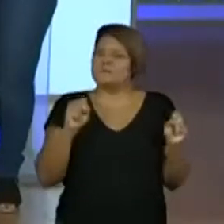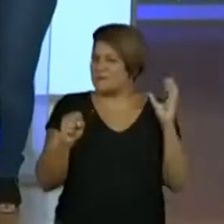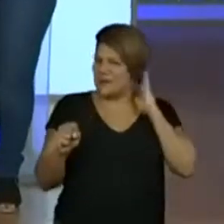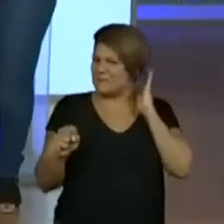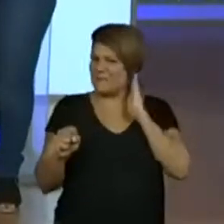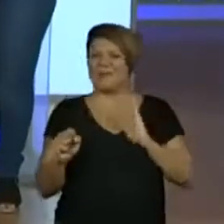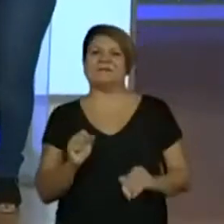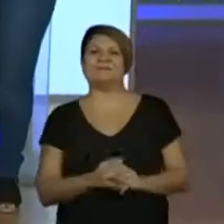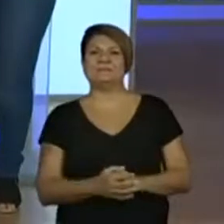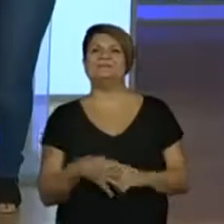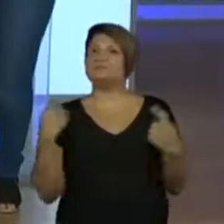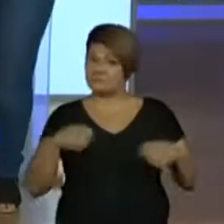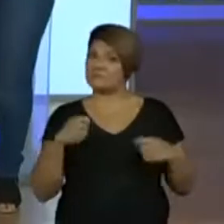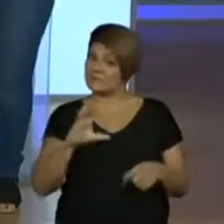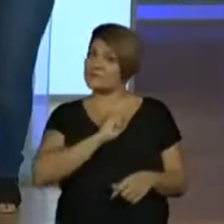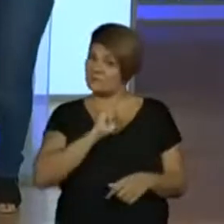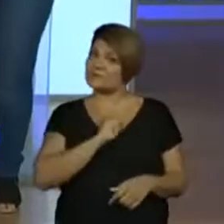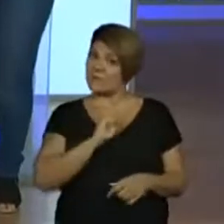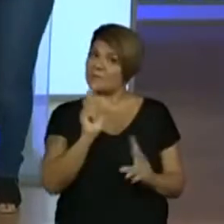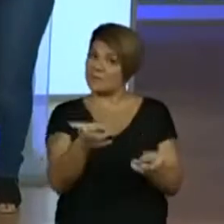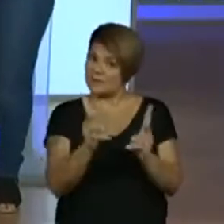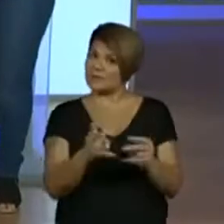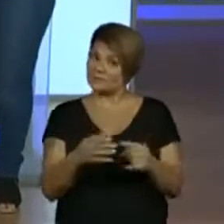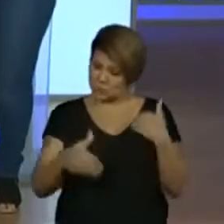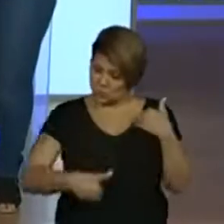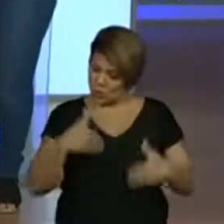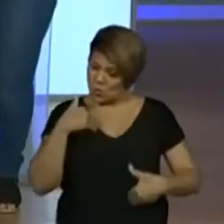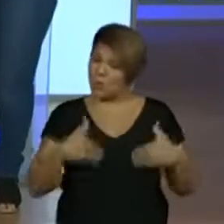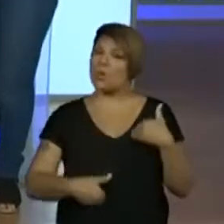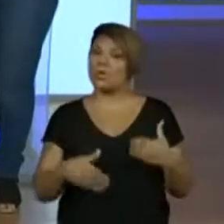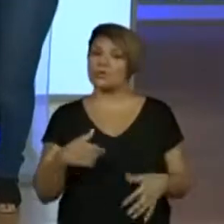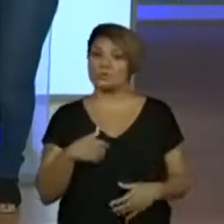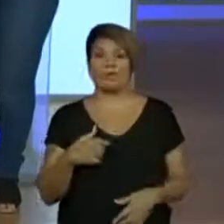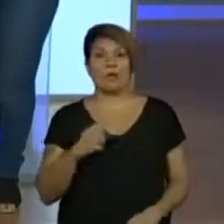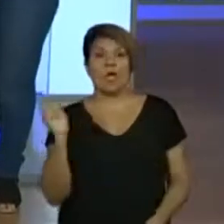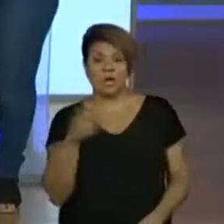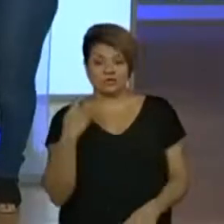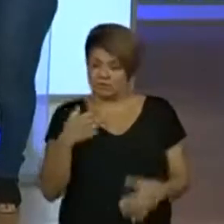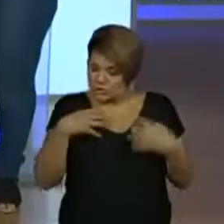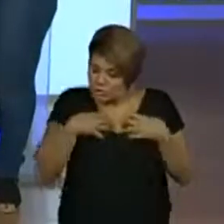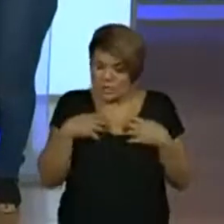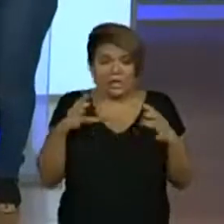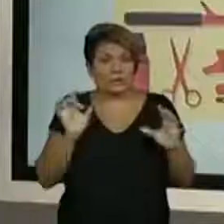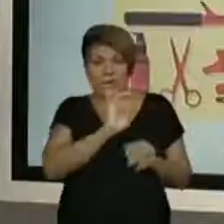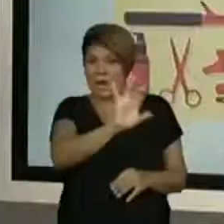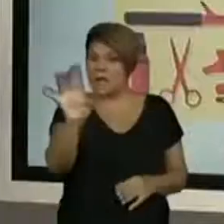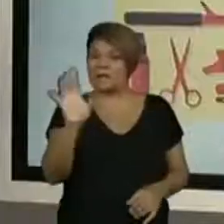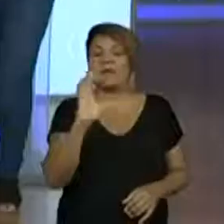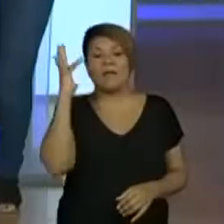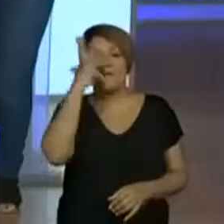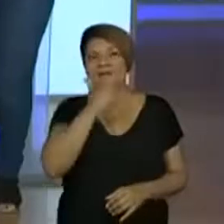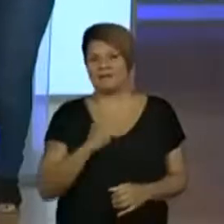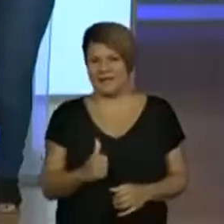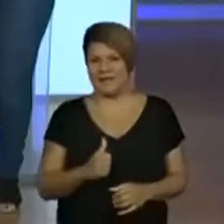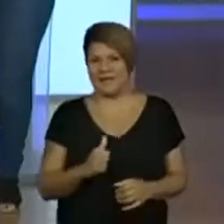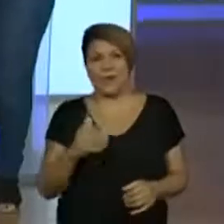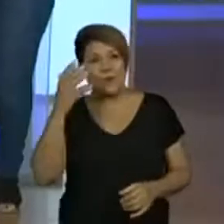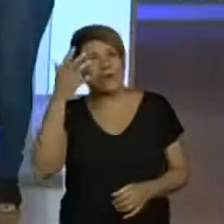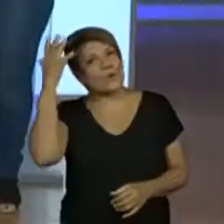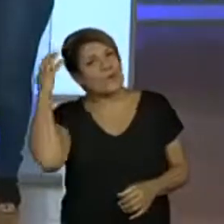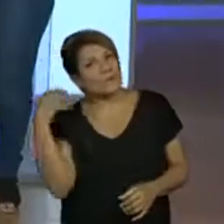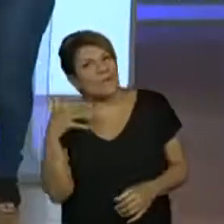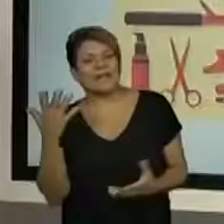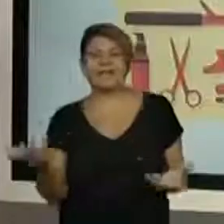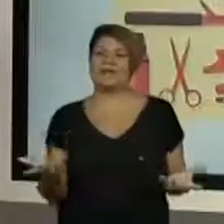nosso corpo, né? Do jeitinho que a gente é, do nosso cabelo. A gente é linda do jeitinho que a gente é, né? É. Com o nosso cabelo, com a nossa